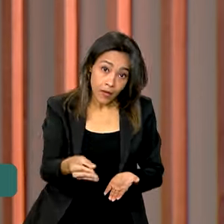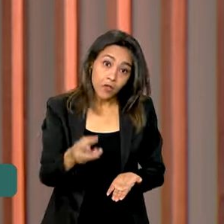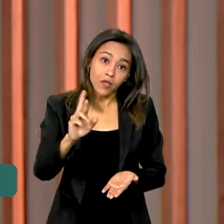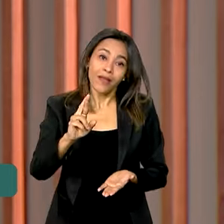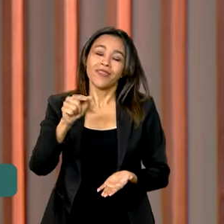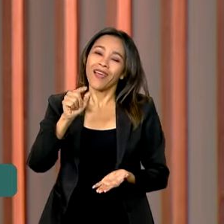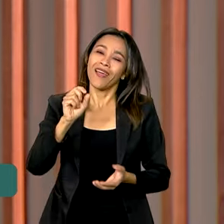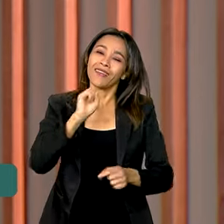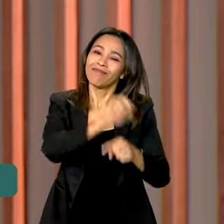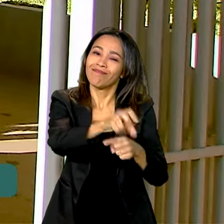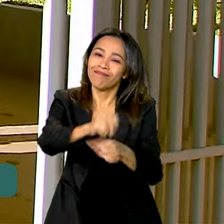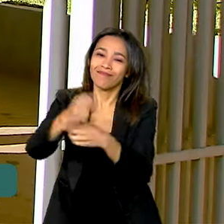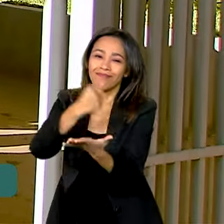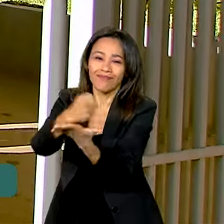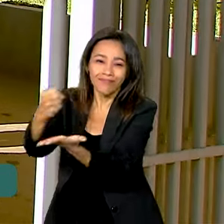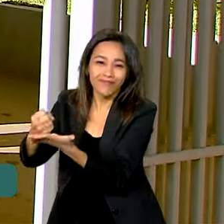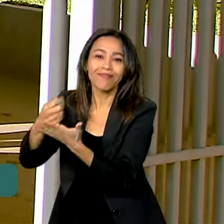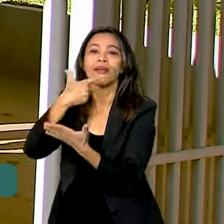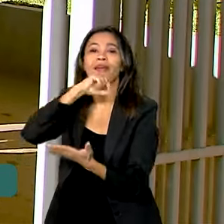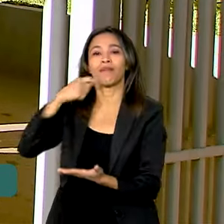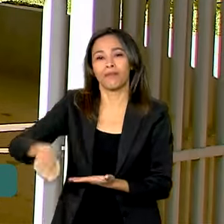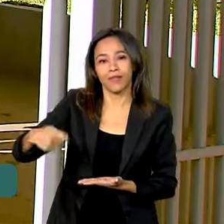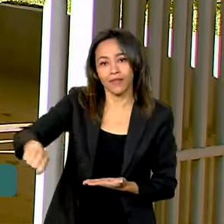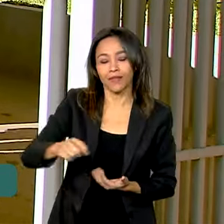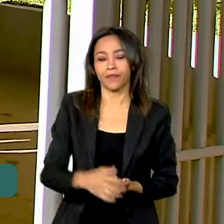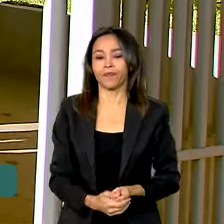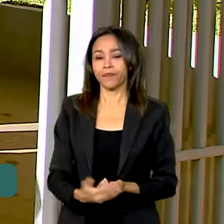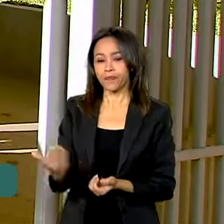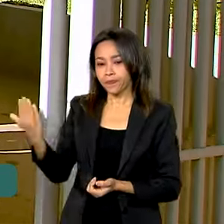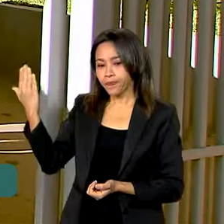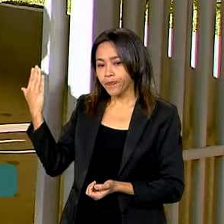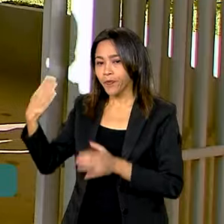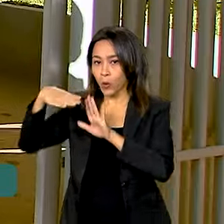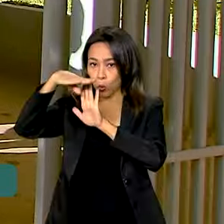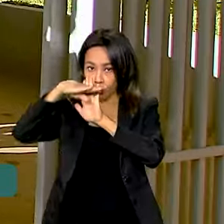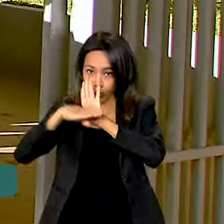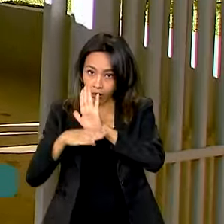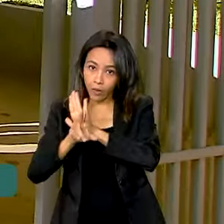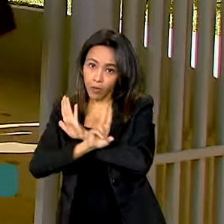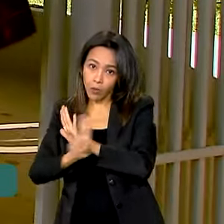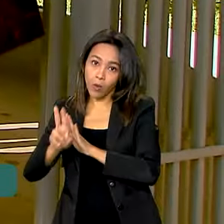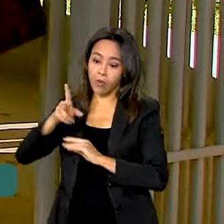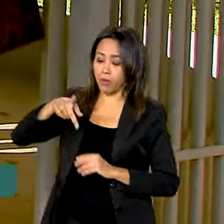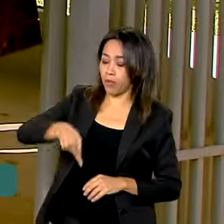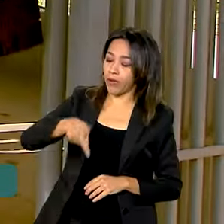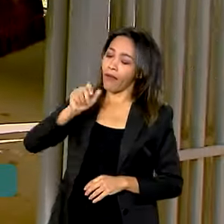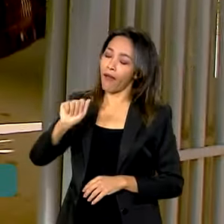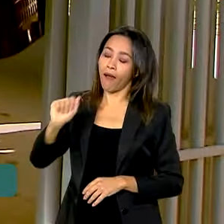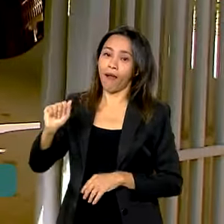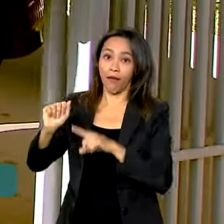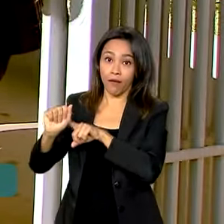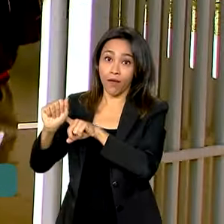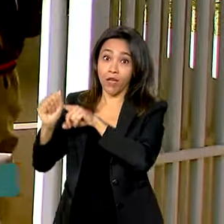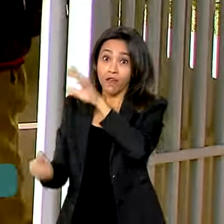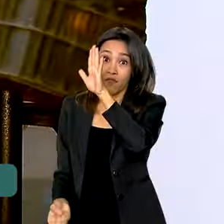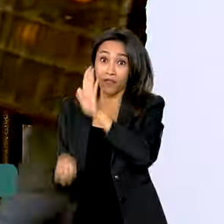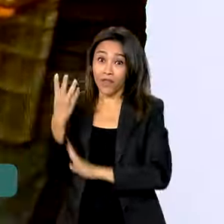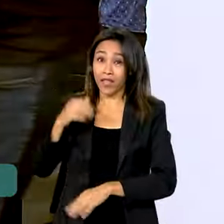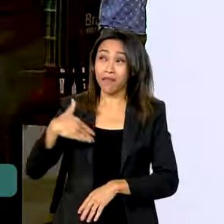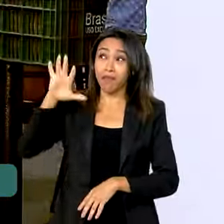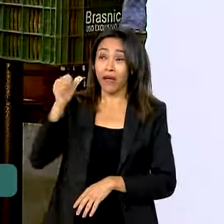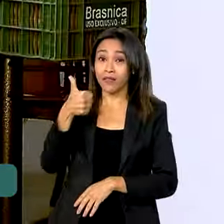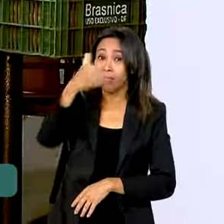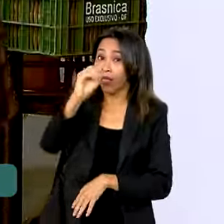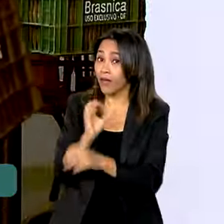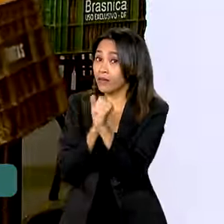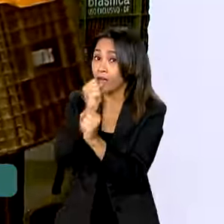a quem mais precisa. O Programa de Aquisição de Alimentos foi criado há mais de duas décadas para